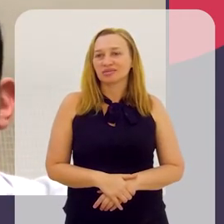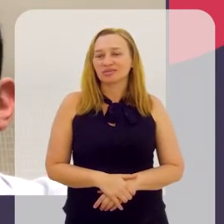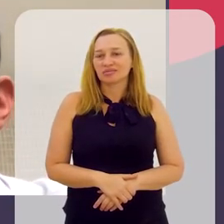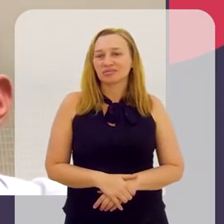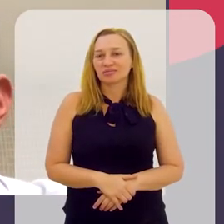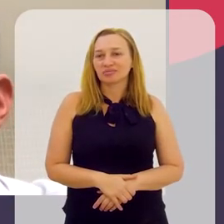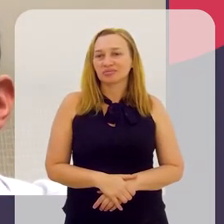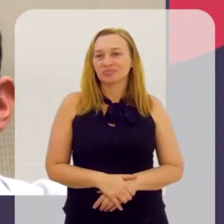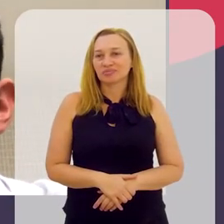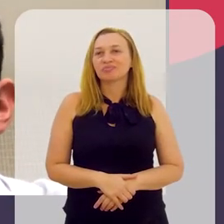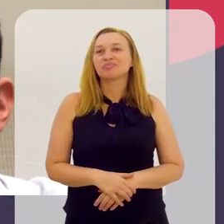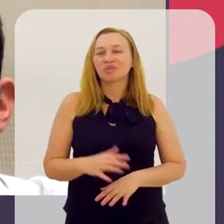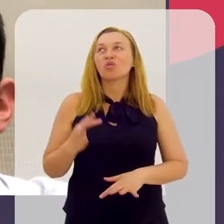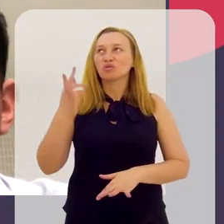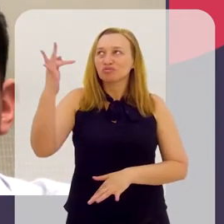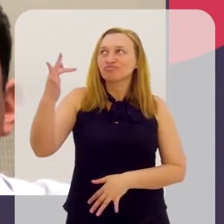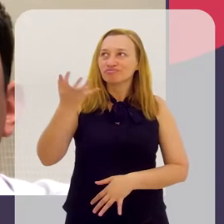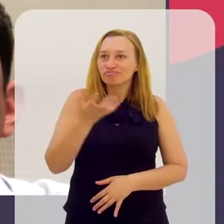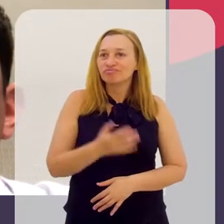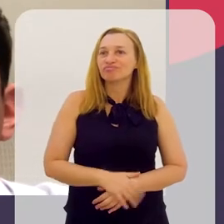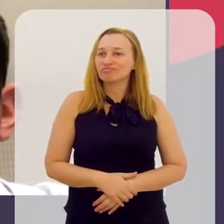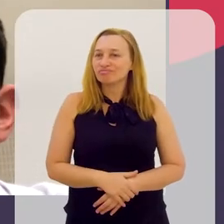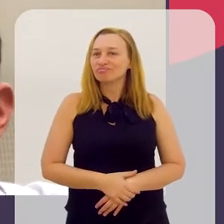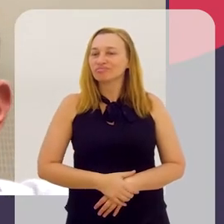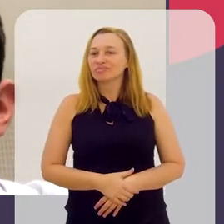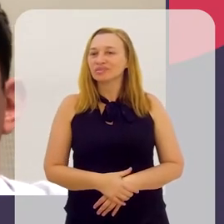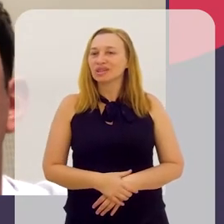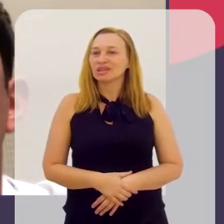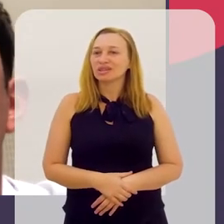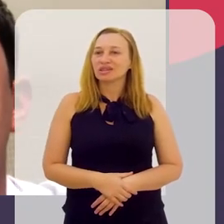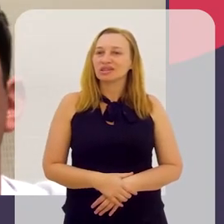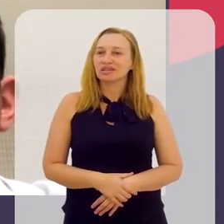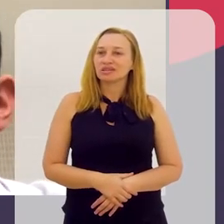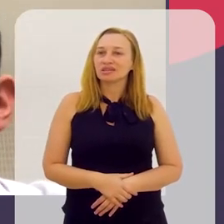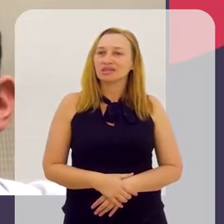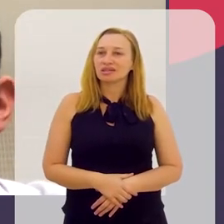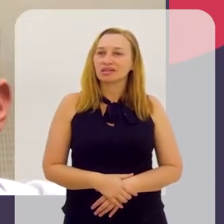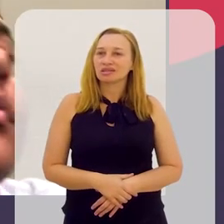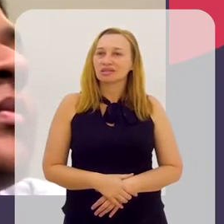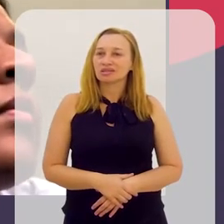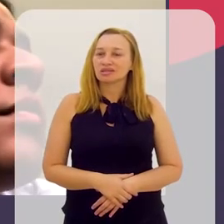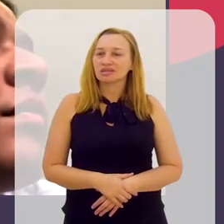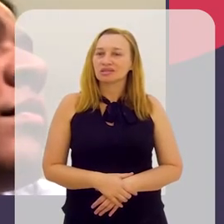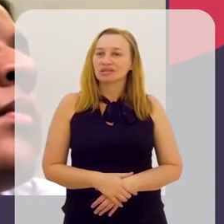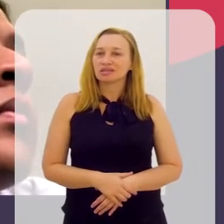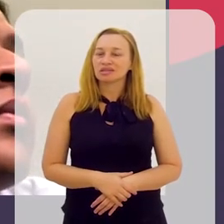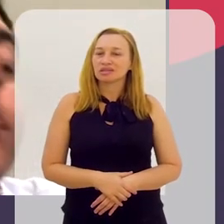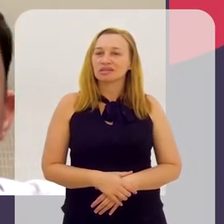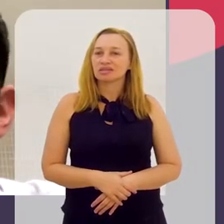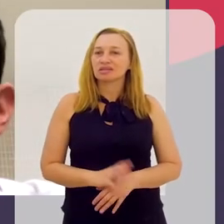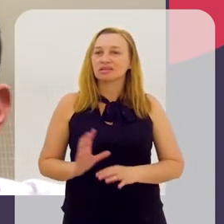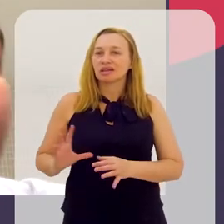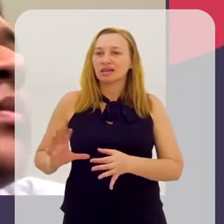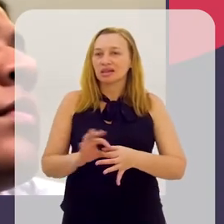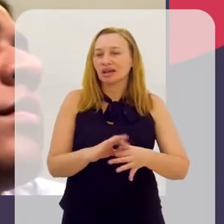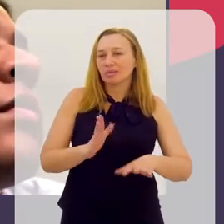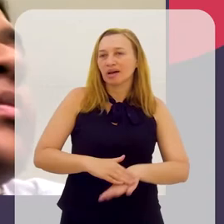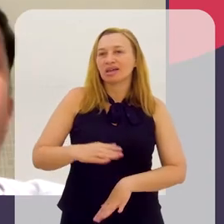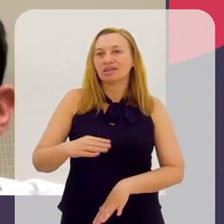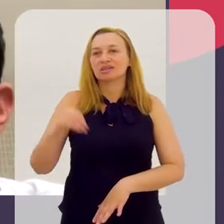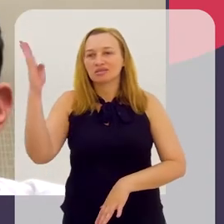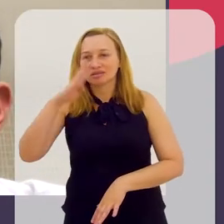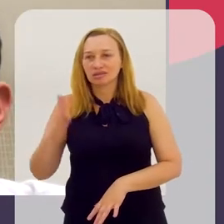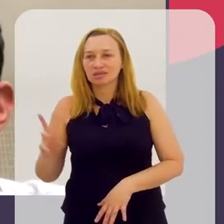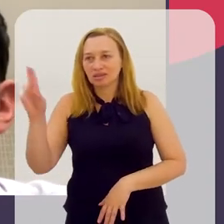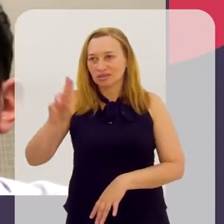Mas, no futuro, eu pretendo estreitar mais os meus laços com as universidades do Brasil,